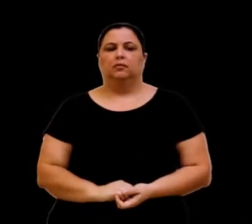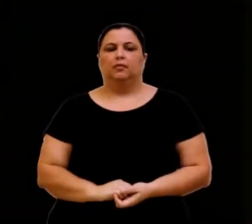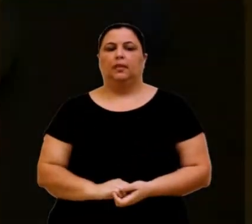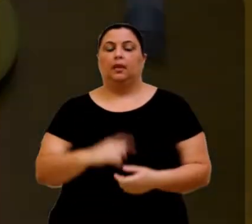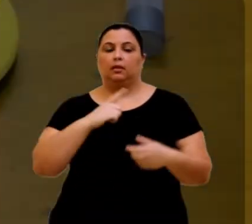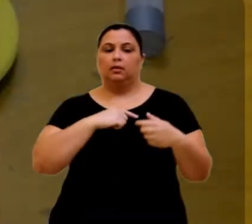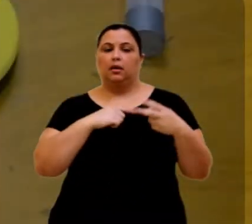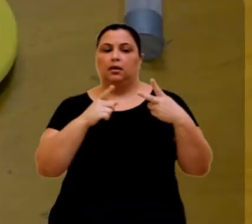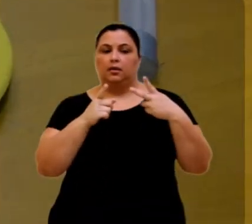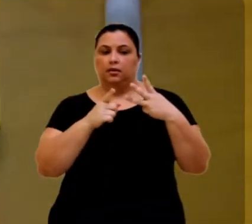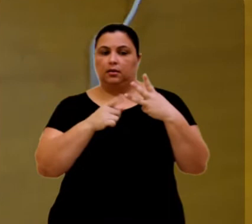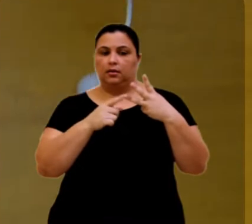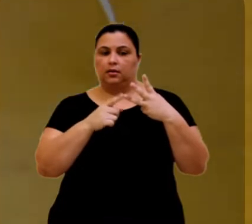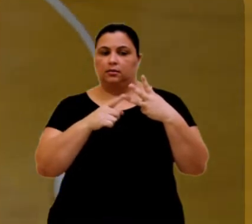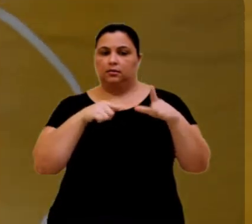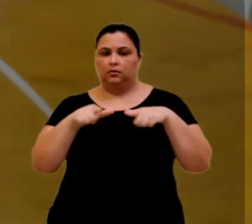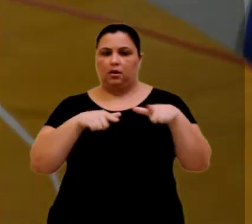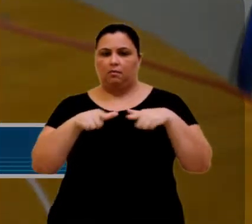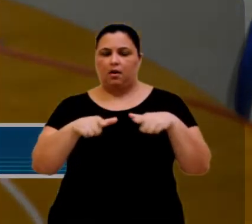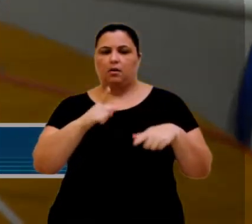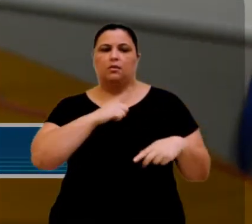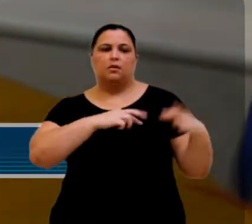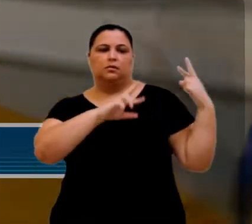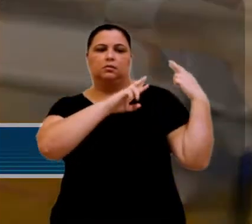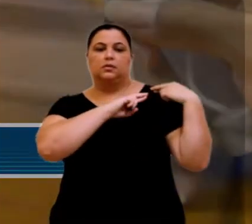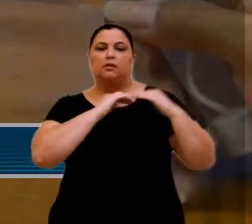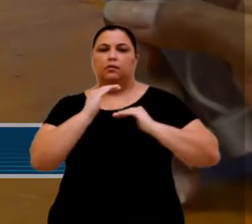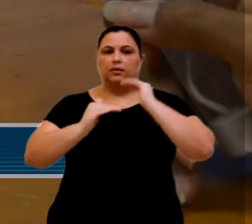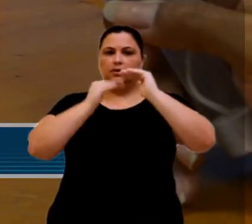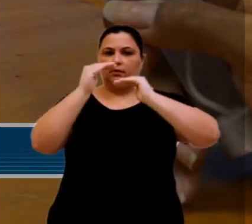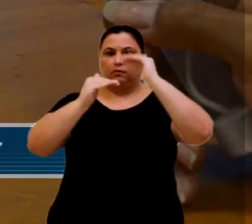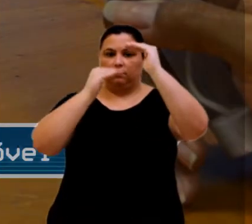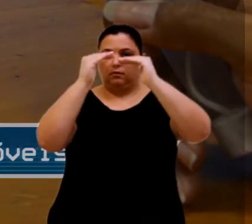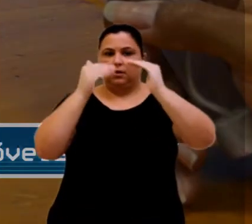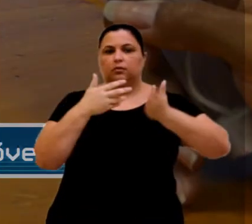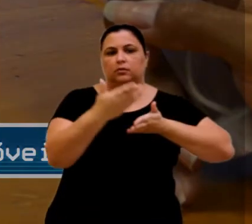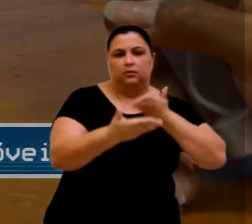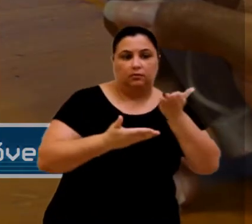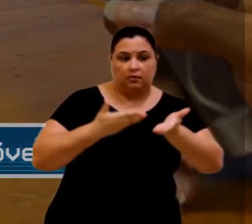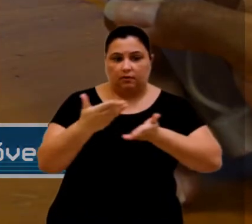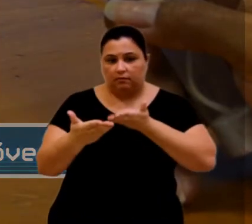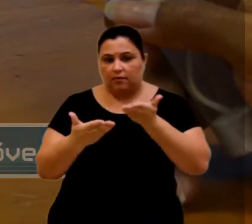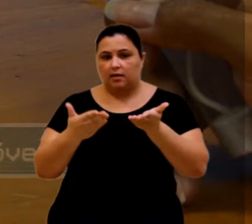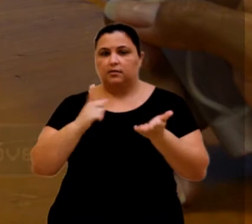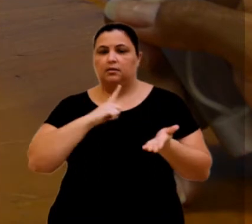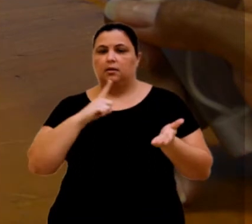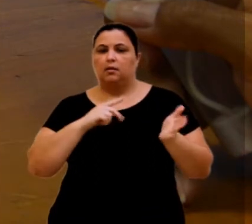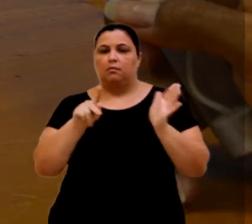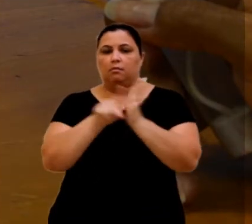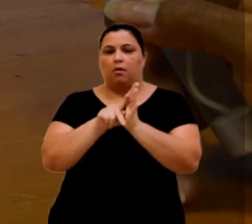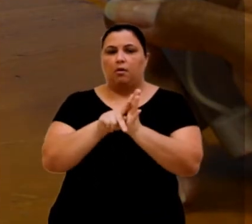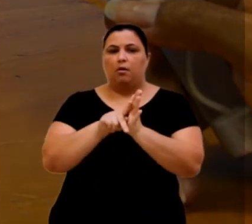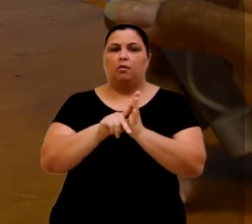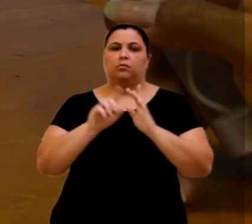A terceira linha de ação é responsável pelo desenvolvimento de uma interface de acessibilidade voltada para dispositivos